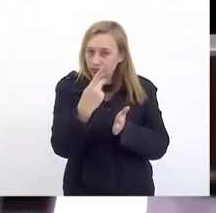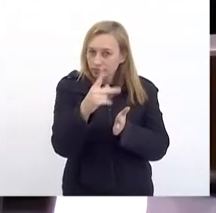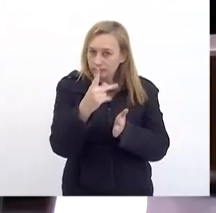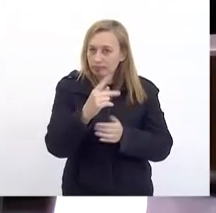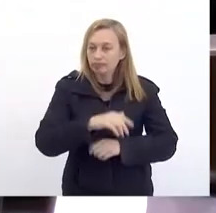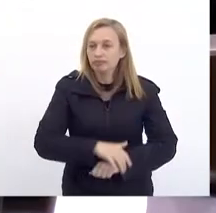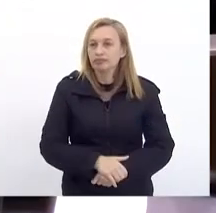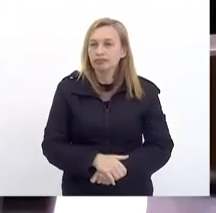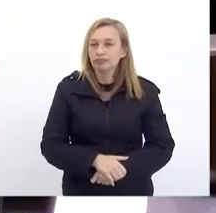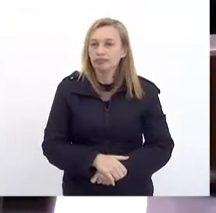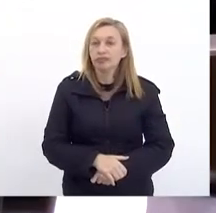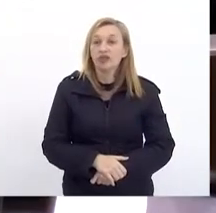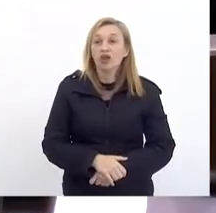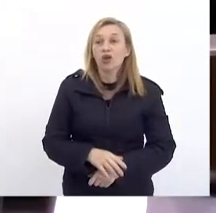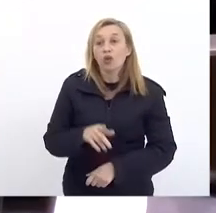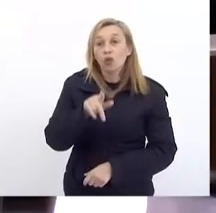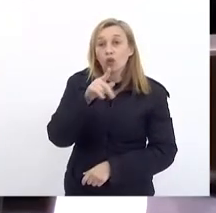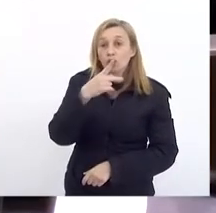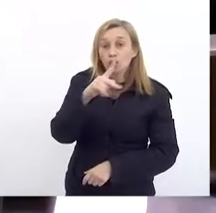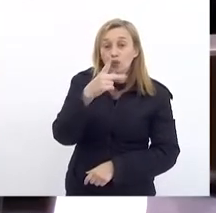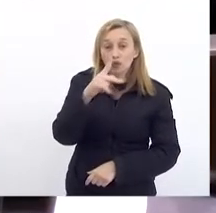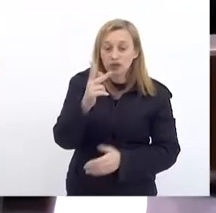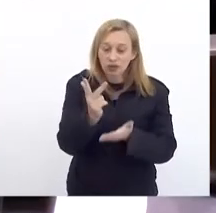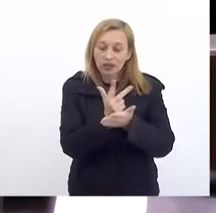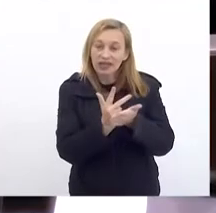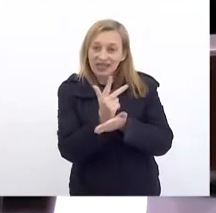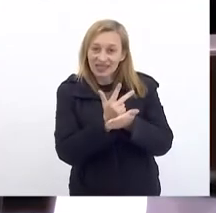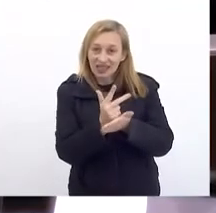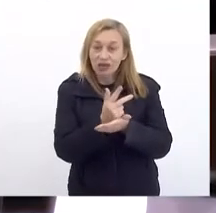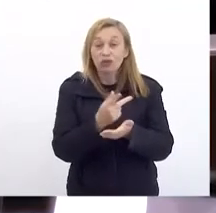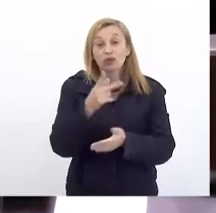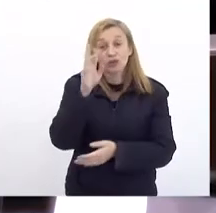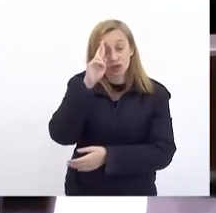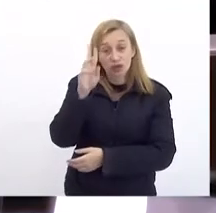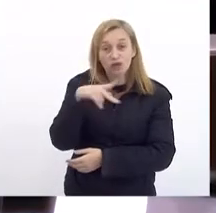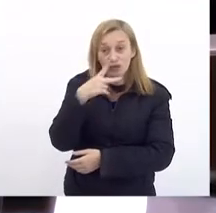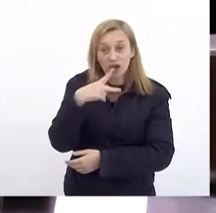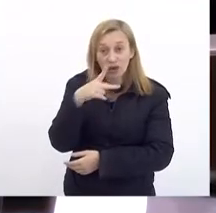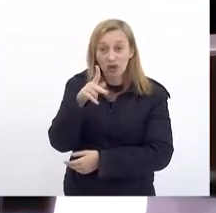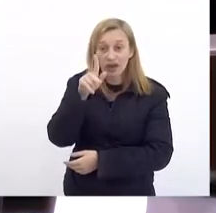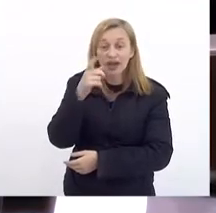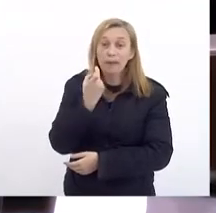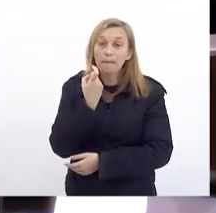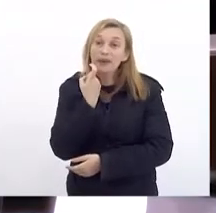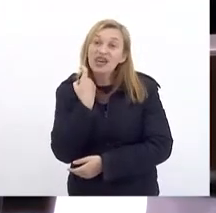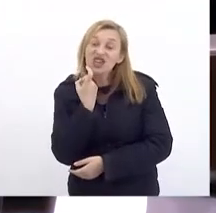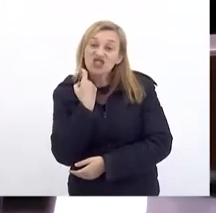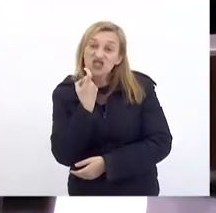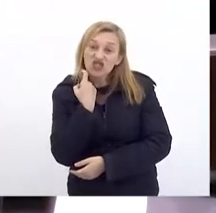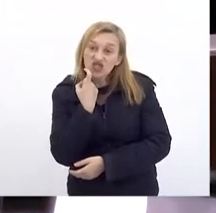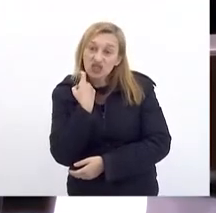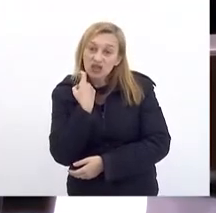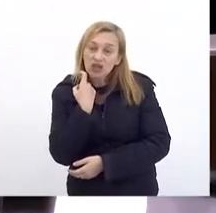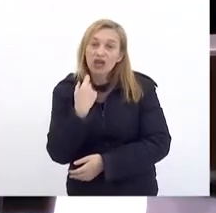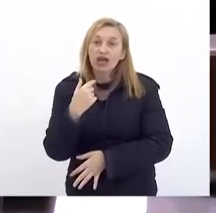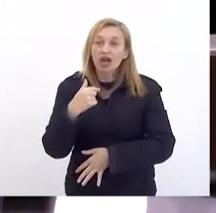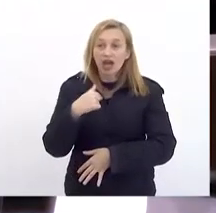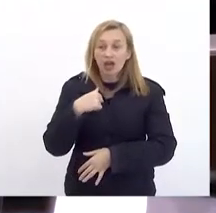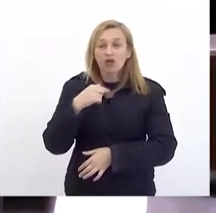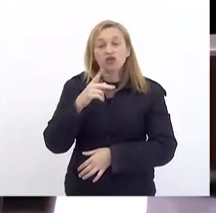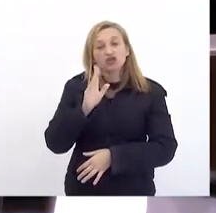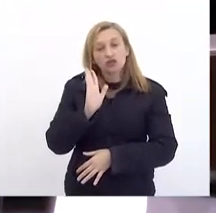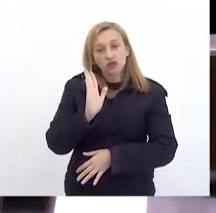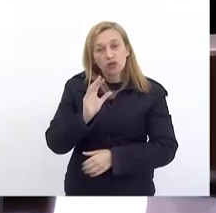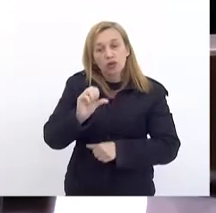De jacaré Que no ano De 2022 A boca do jacaré Fechou Isto é A